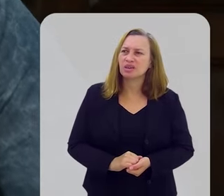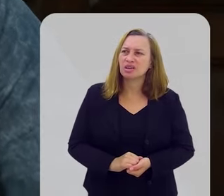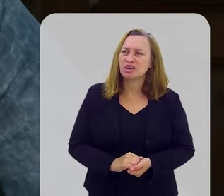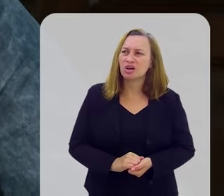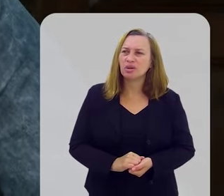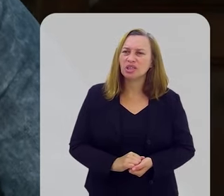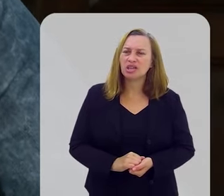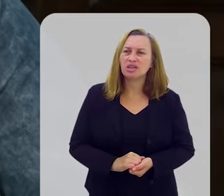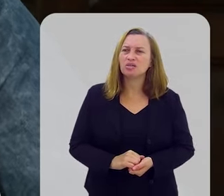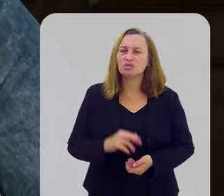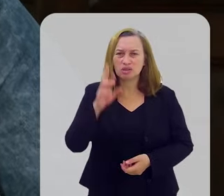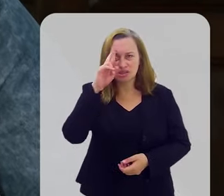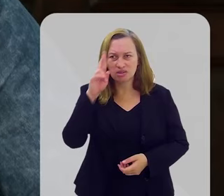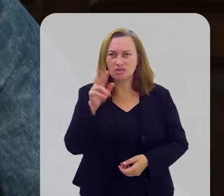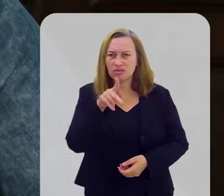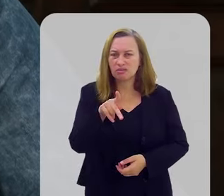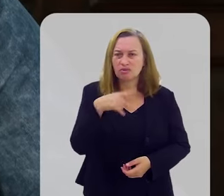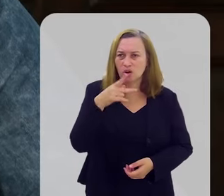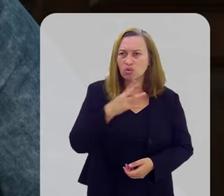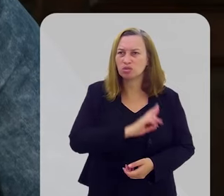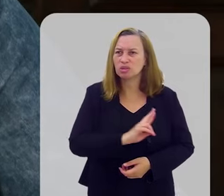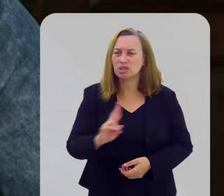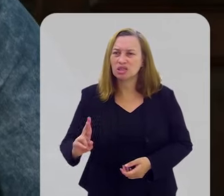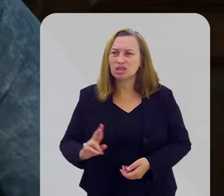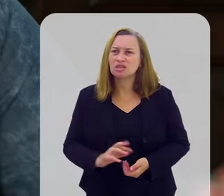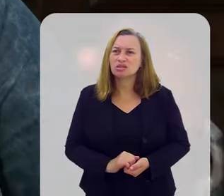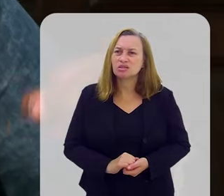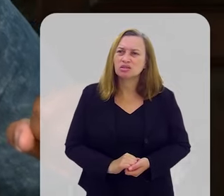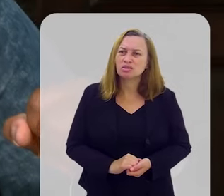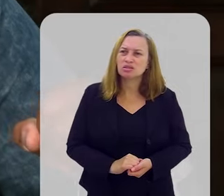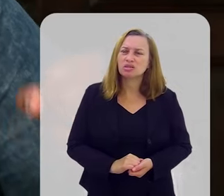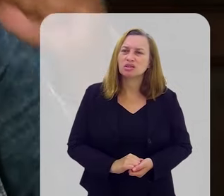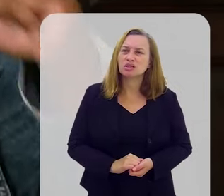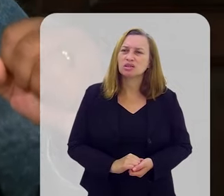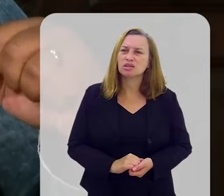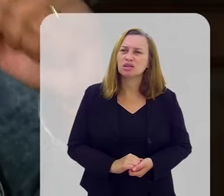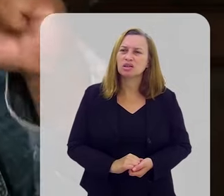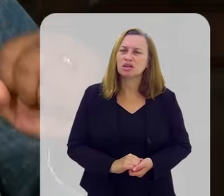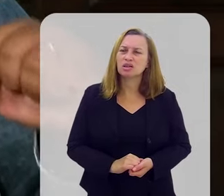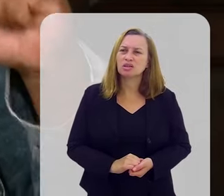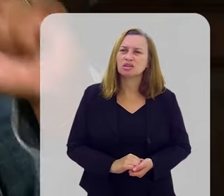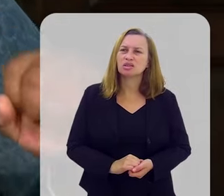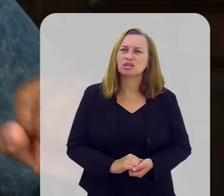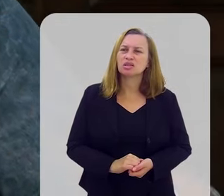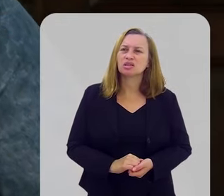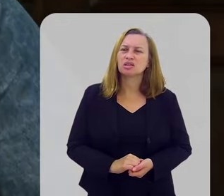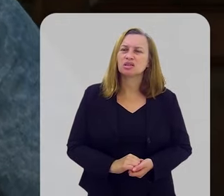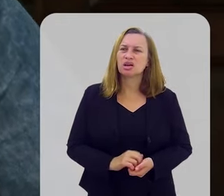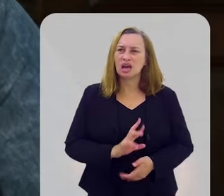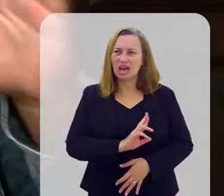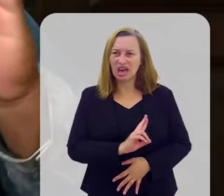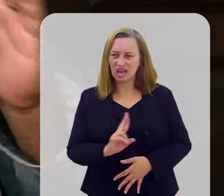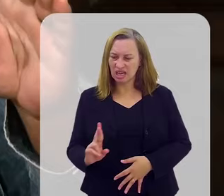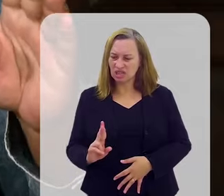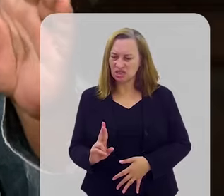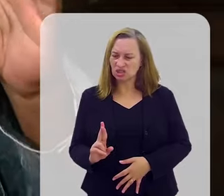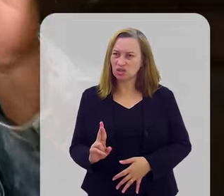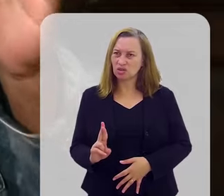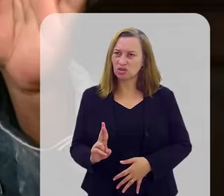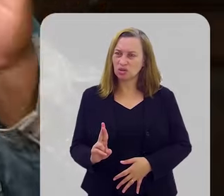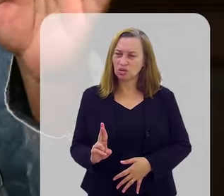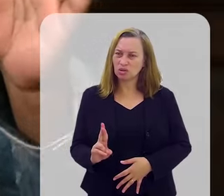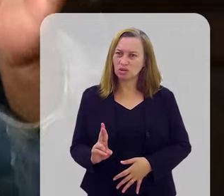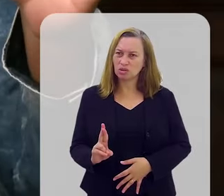você falou sobre religião, eu entendo uma coisa. Não se prende à religiosidade, porque a religiosidade,